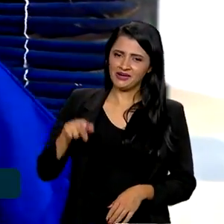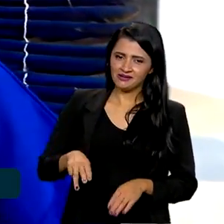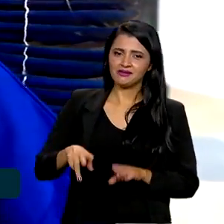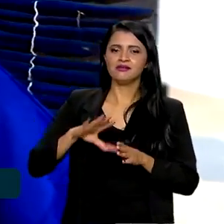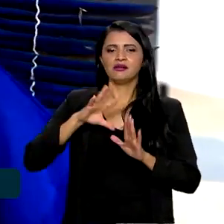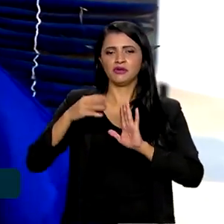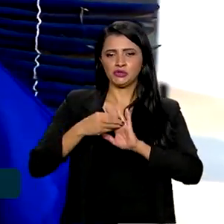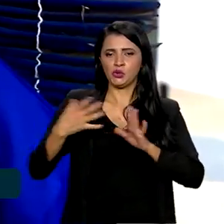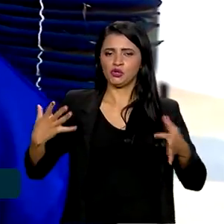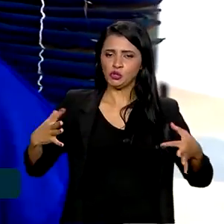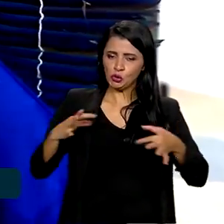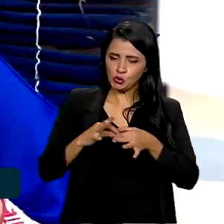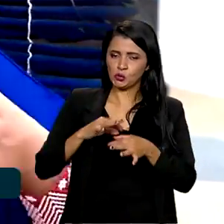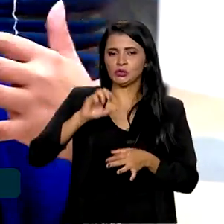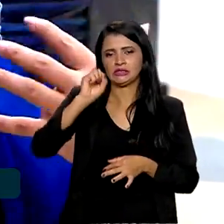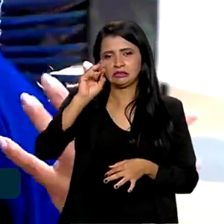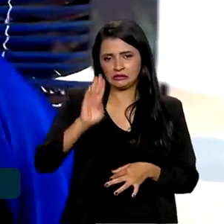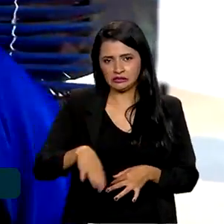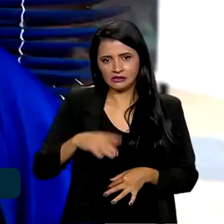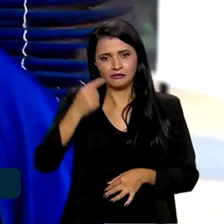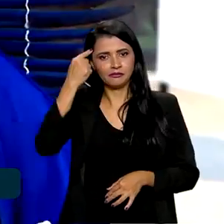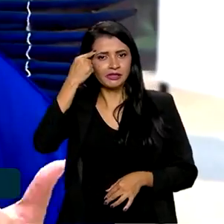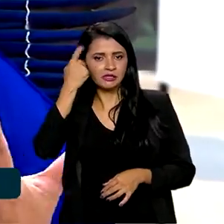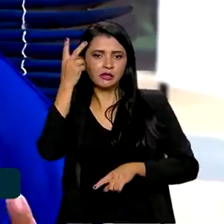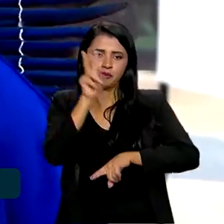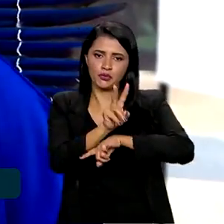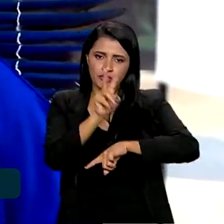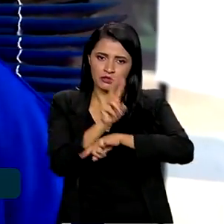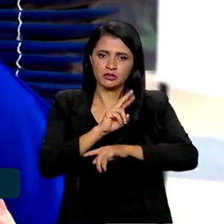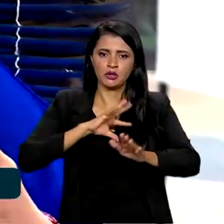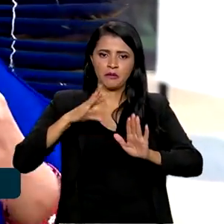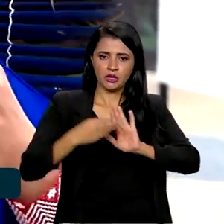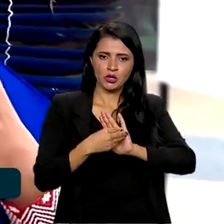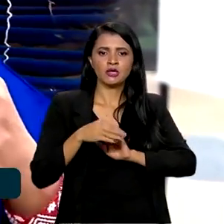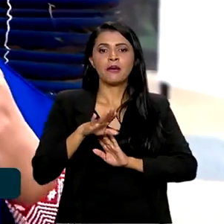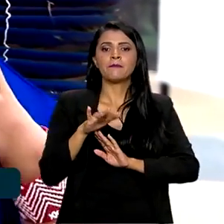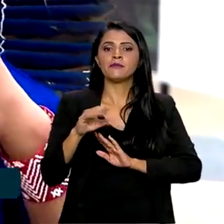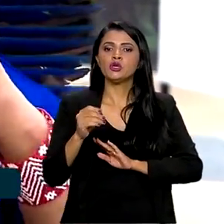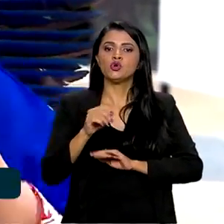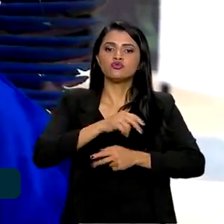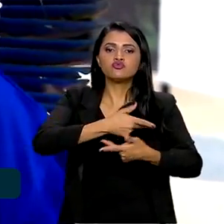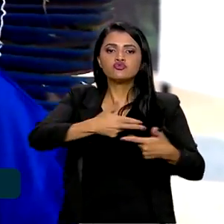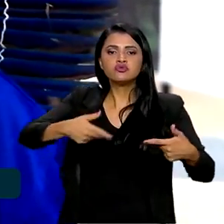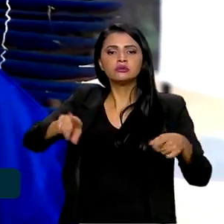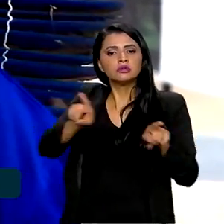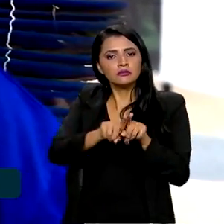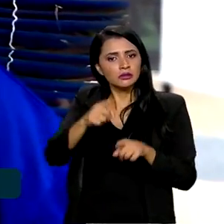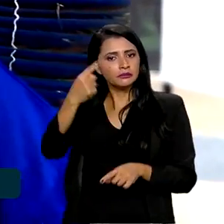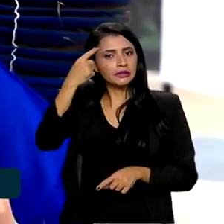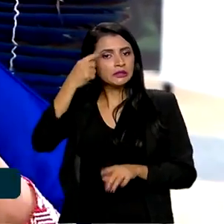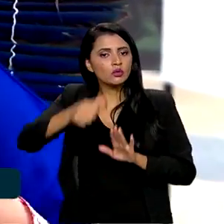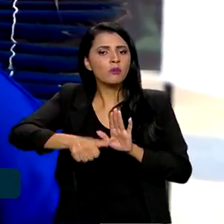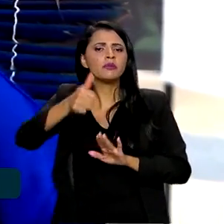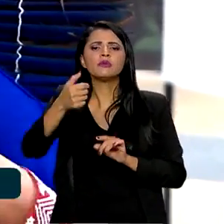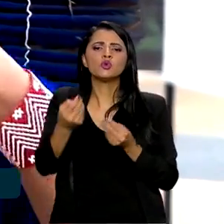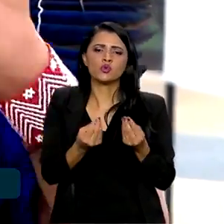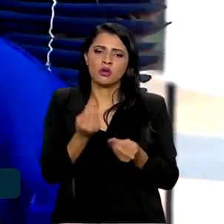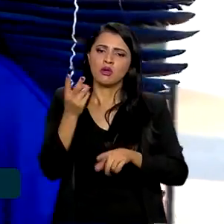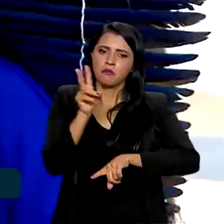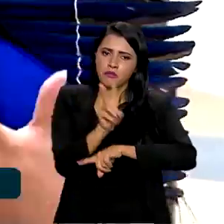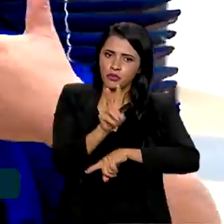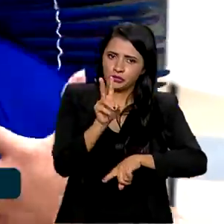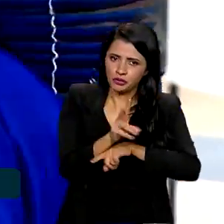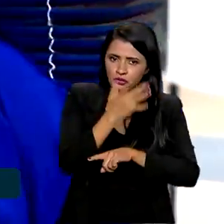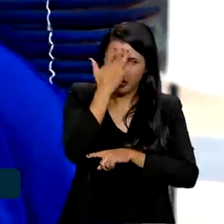unificada, pensando essa proteção da Amazônia, da biodiversidade, mas pensando primeiro em proteger